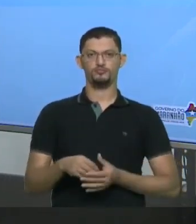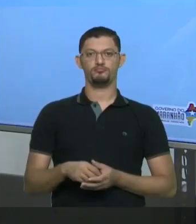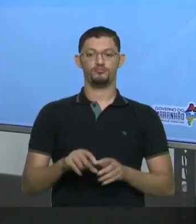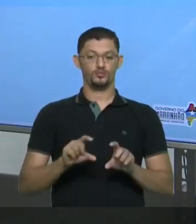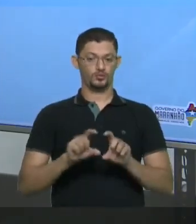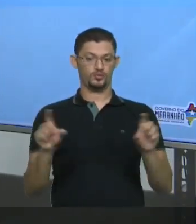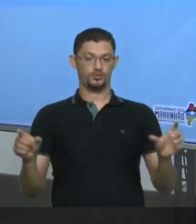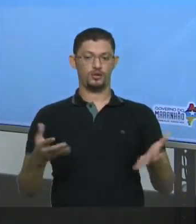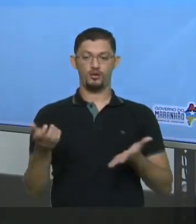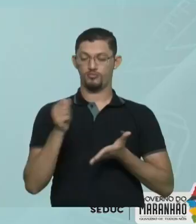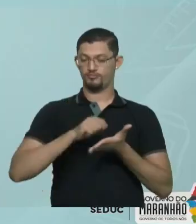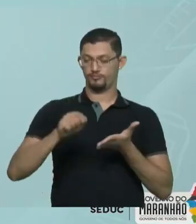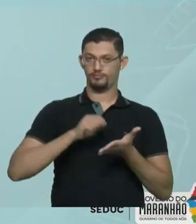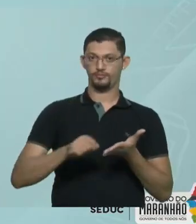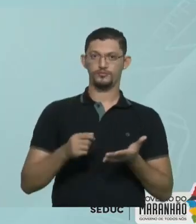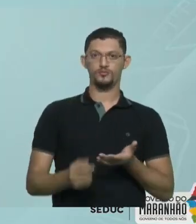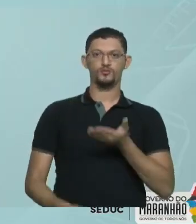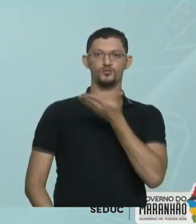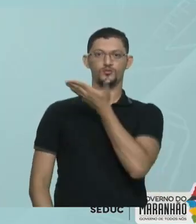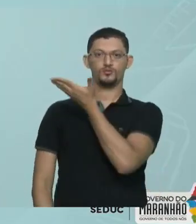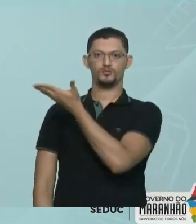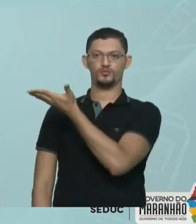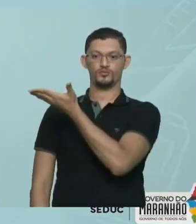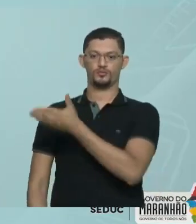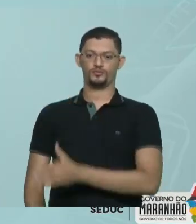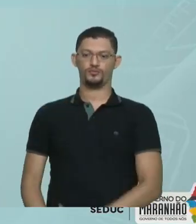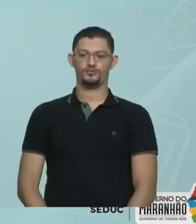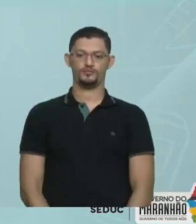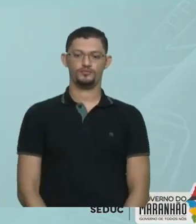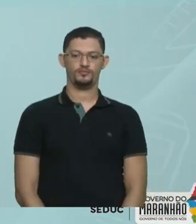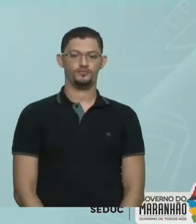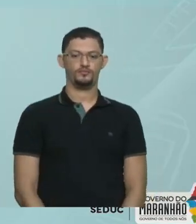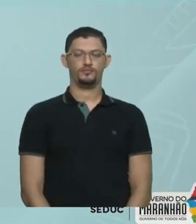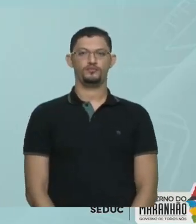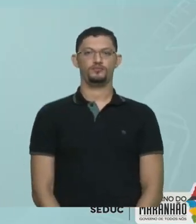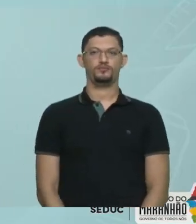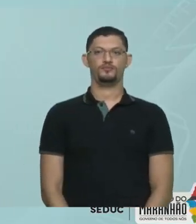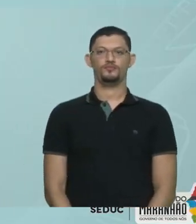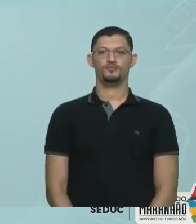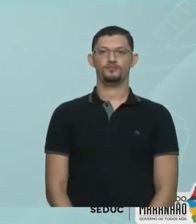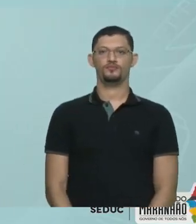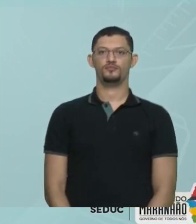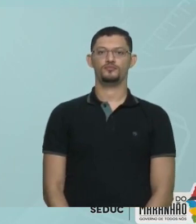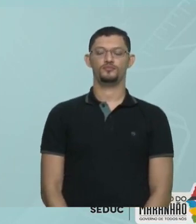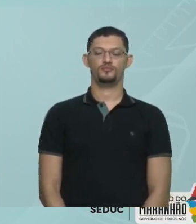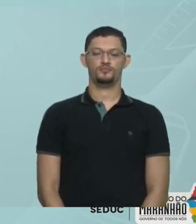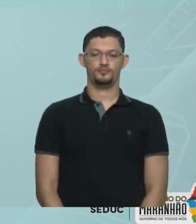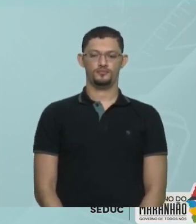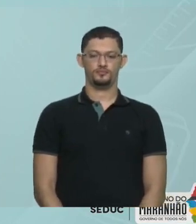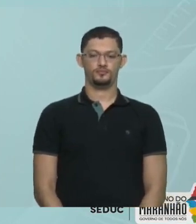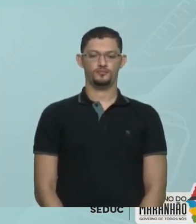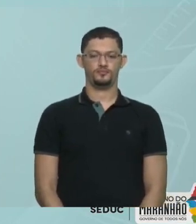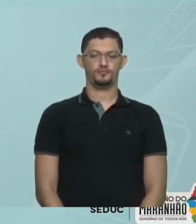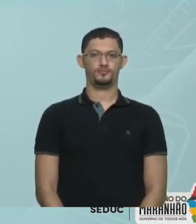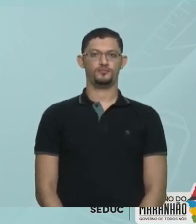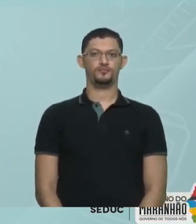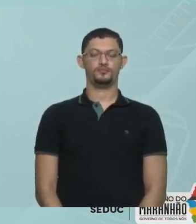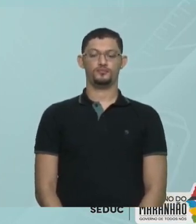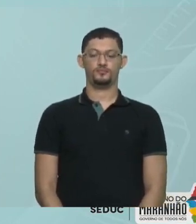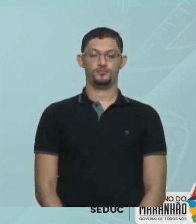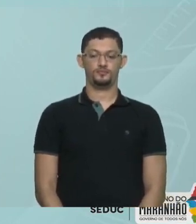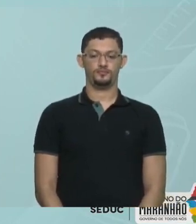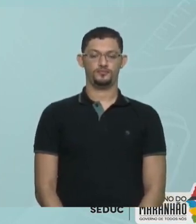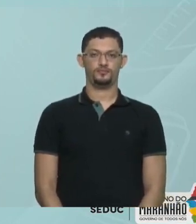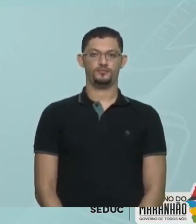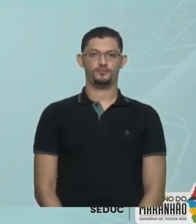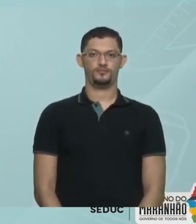solubilidade Vamos anotar aí O que que diz o coeficiente de solubilidade Desse sal Que a 20 graus Celsius Eu consigo Em 100 gramas